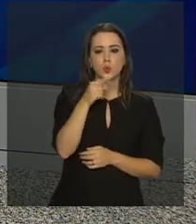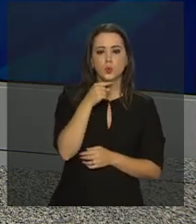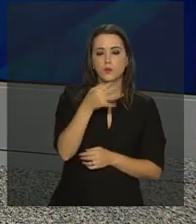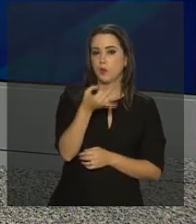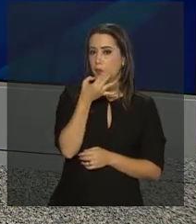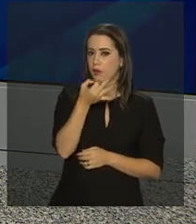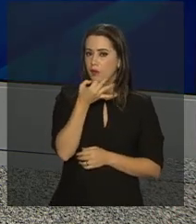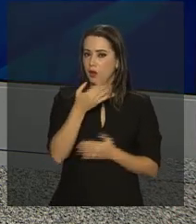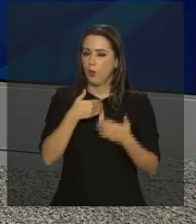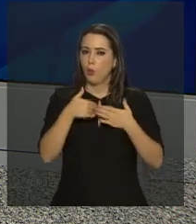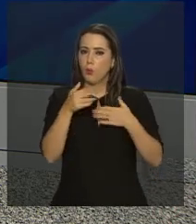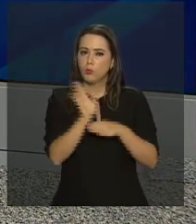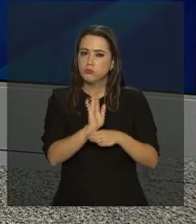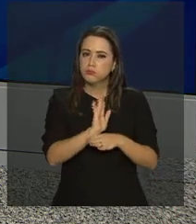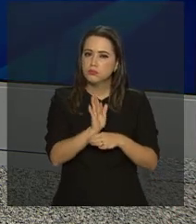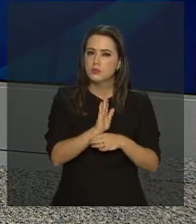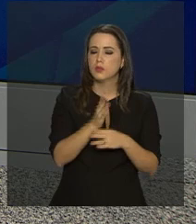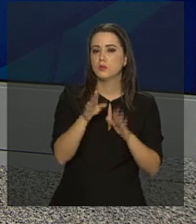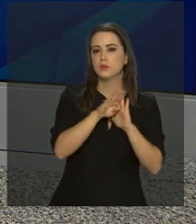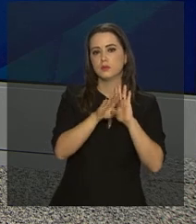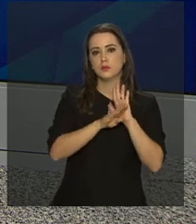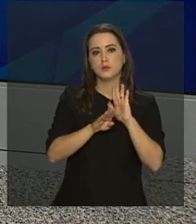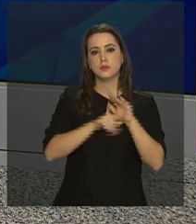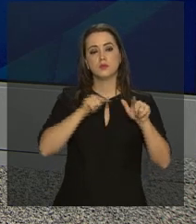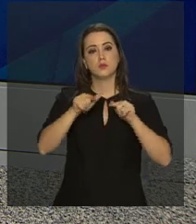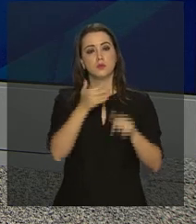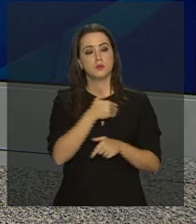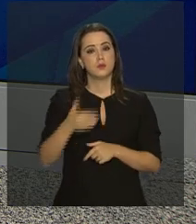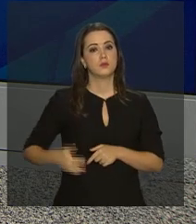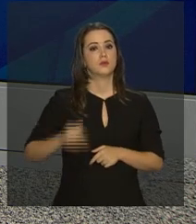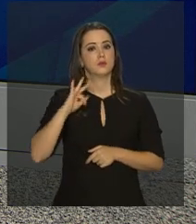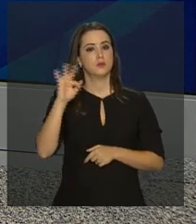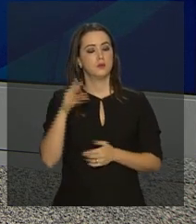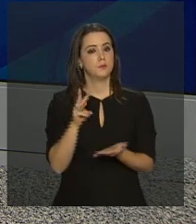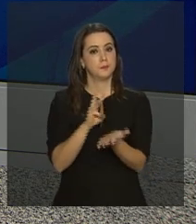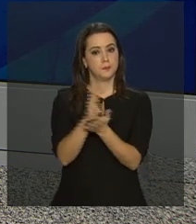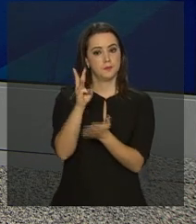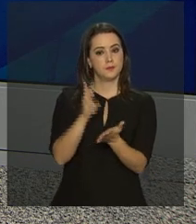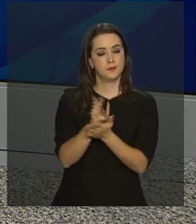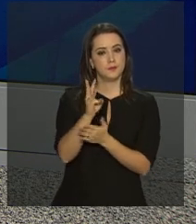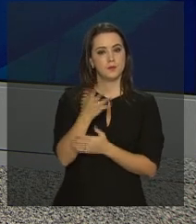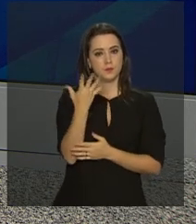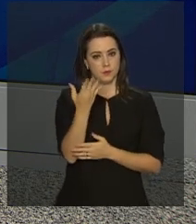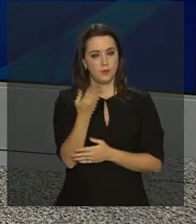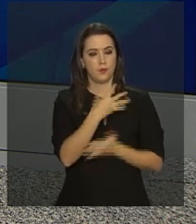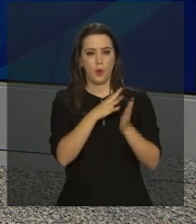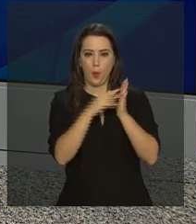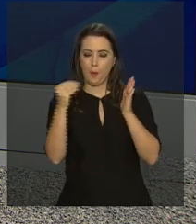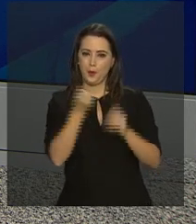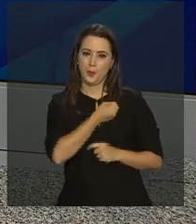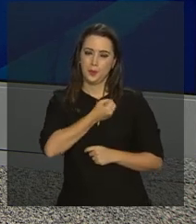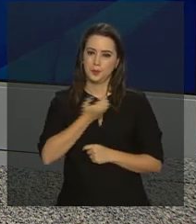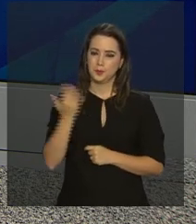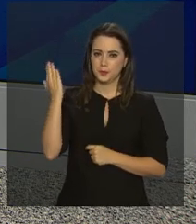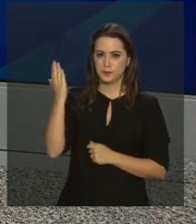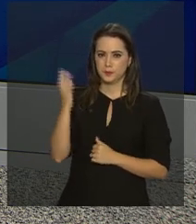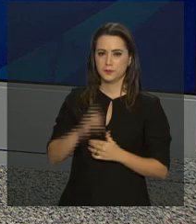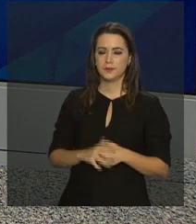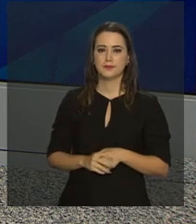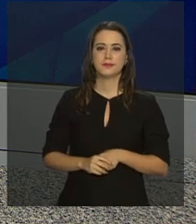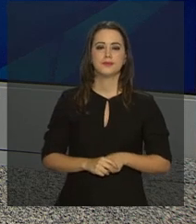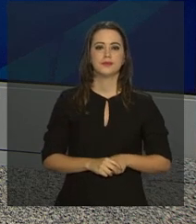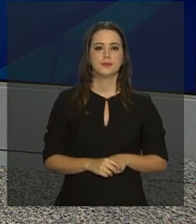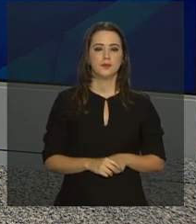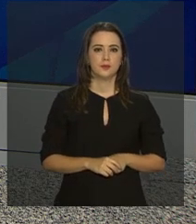sugestões de reportagens ou dúvidas sobre programas e ações do governo federal para o nosso WhatsApp. Anote aí o número é o 619